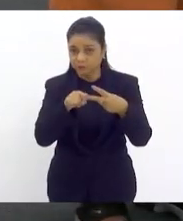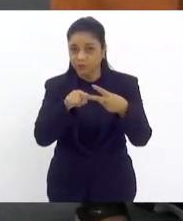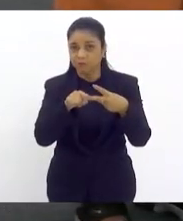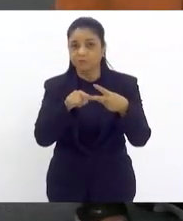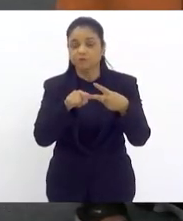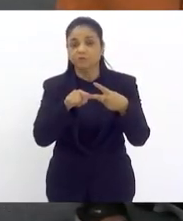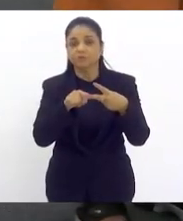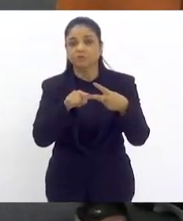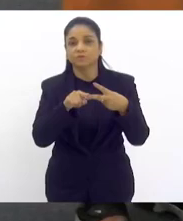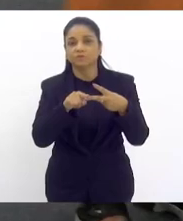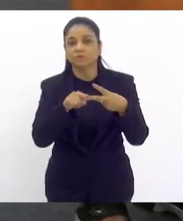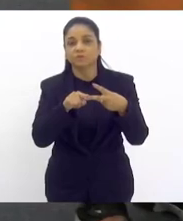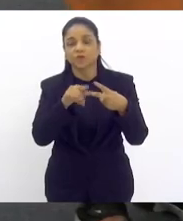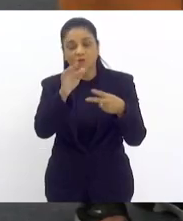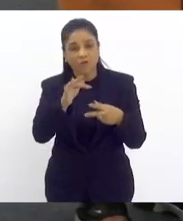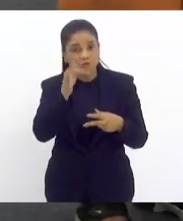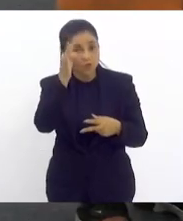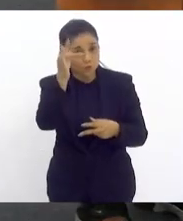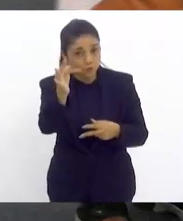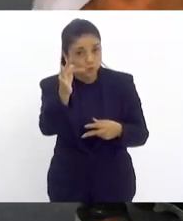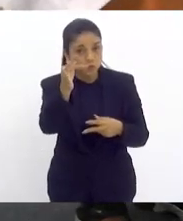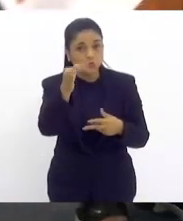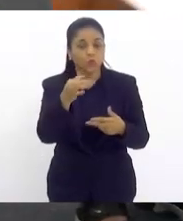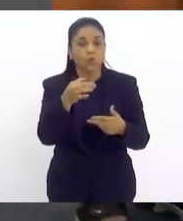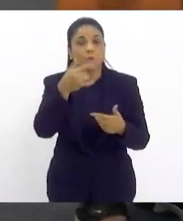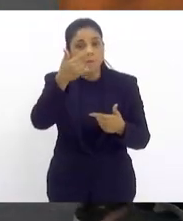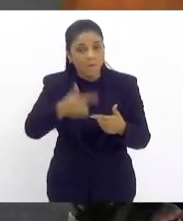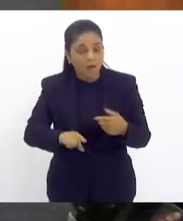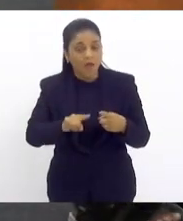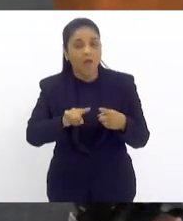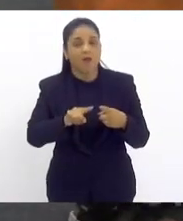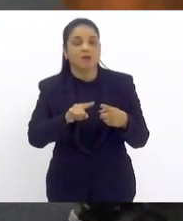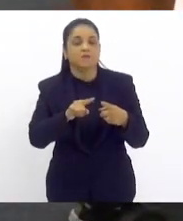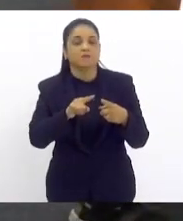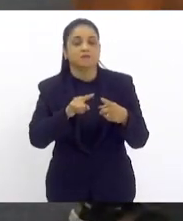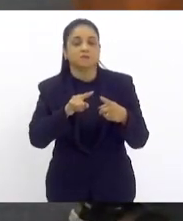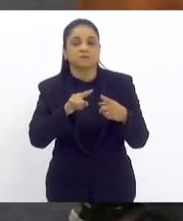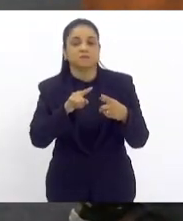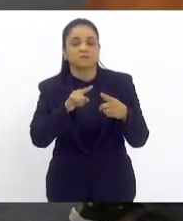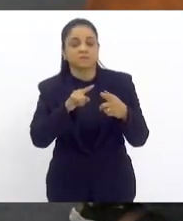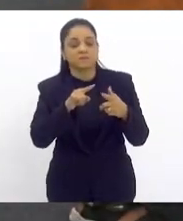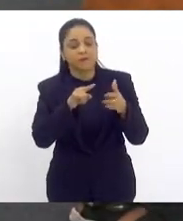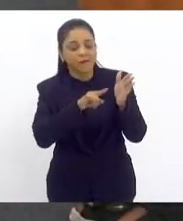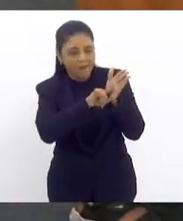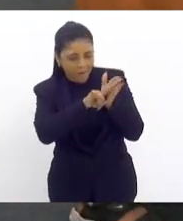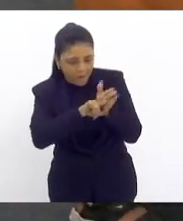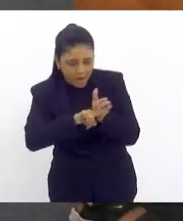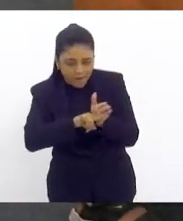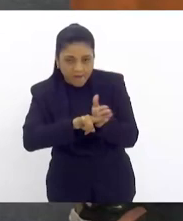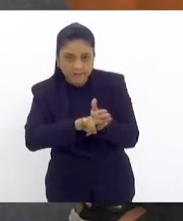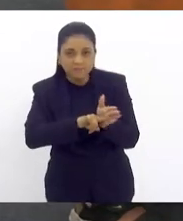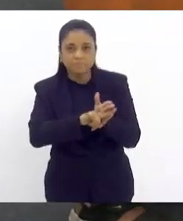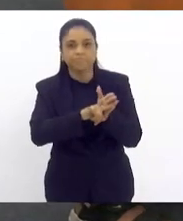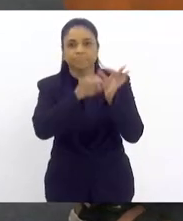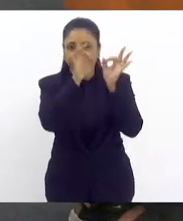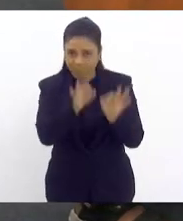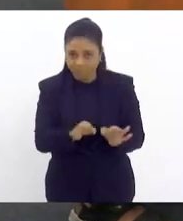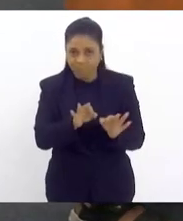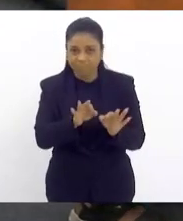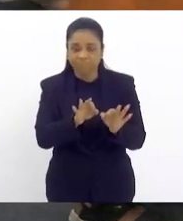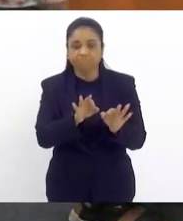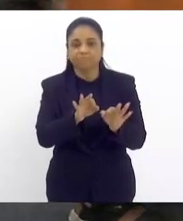para caso a gente tenha no futuro outras formas de avaliação que se mostrem mais precisas, elas possam estar